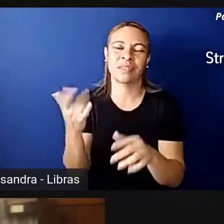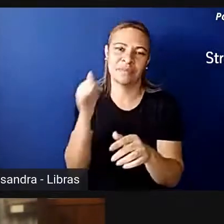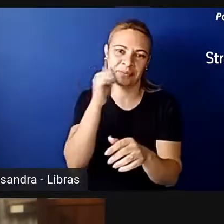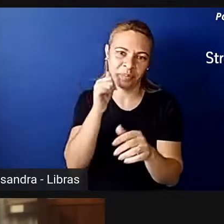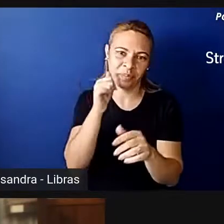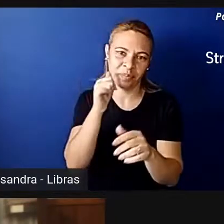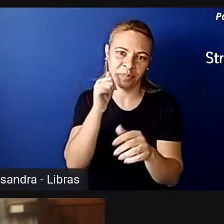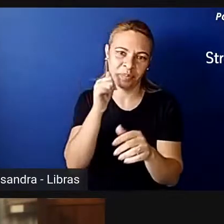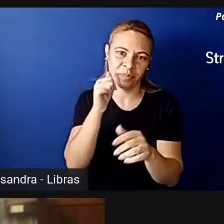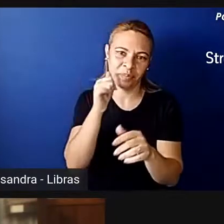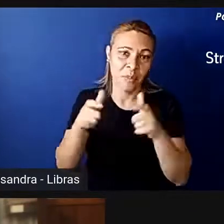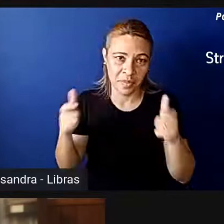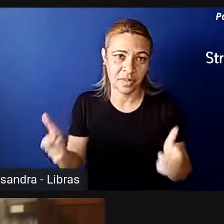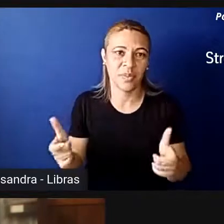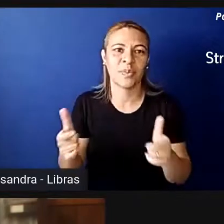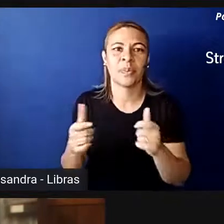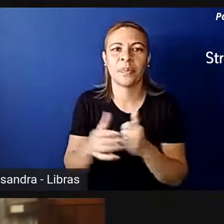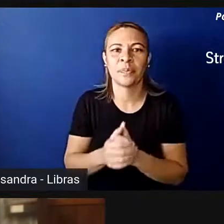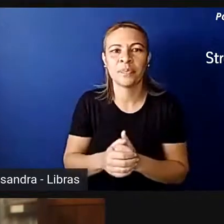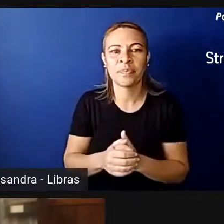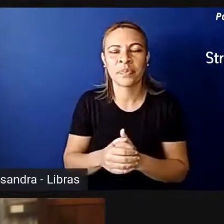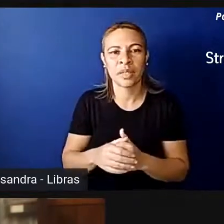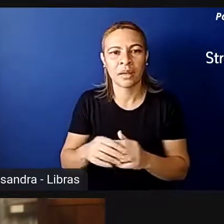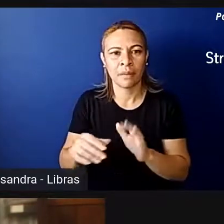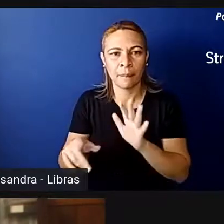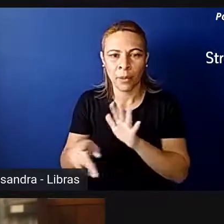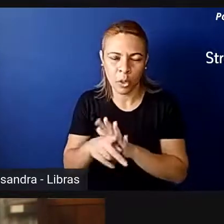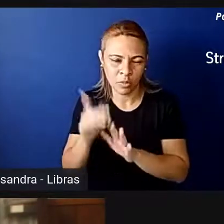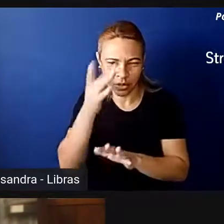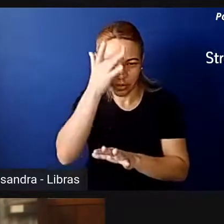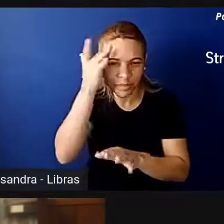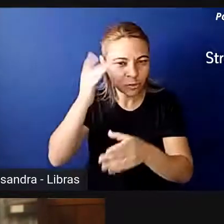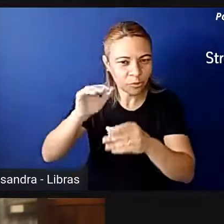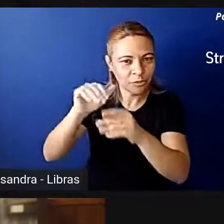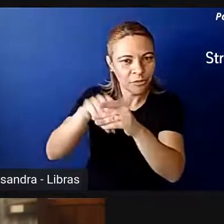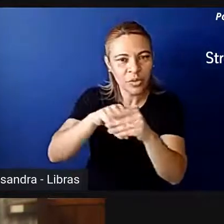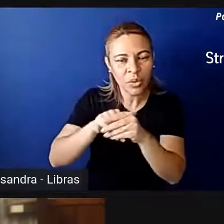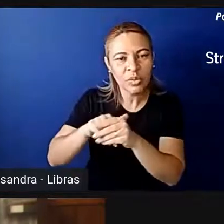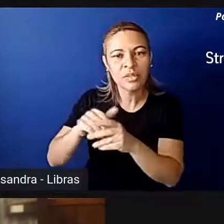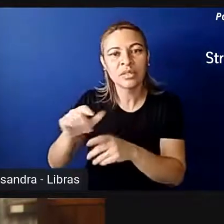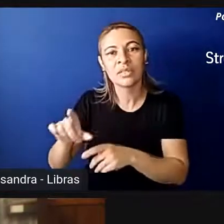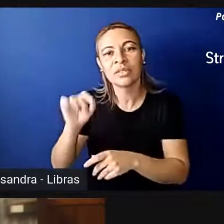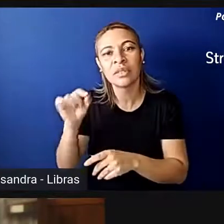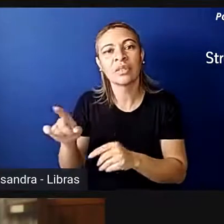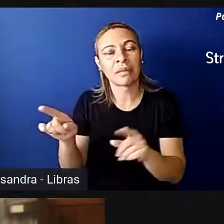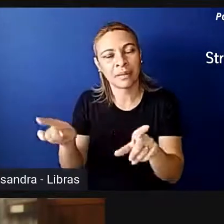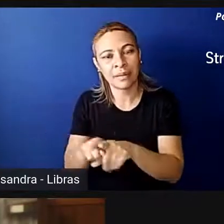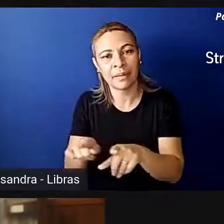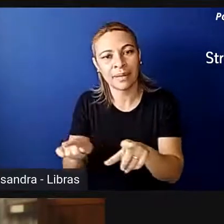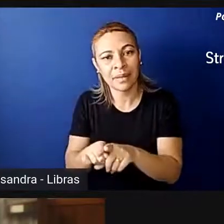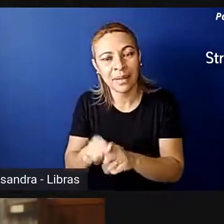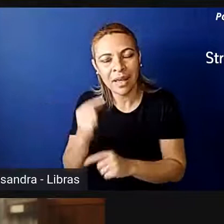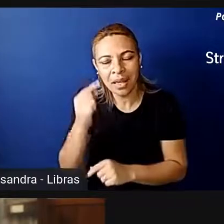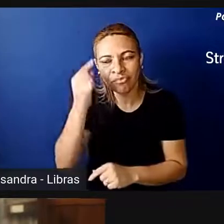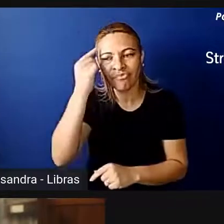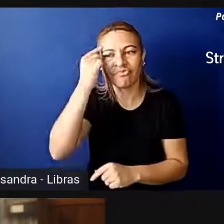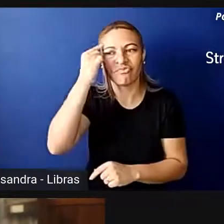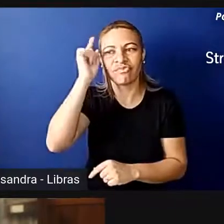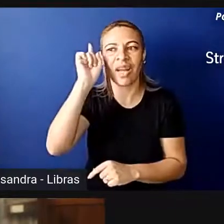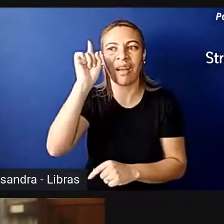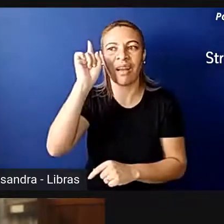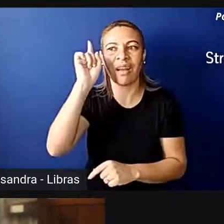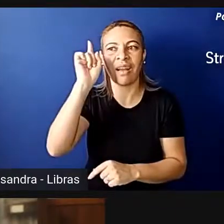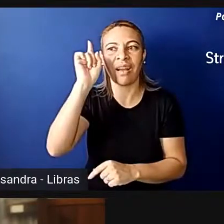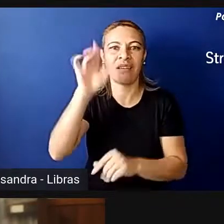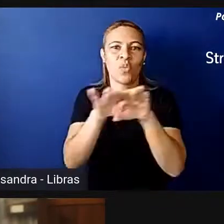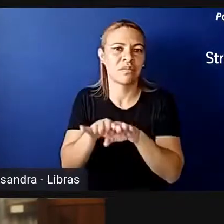indicadas pelos eleitores na hora de votar, como também na ideia de igualdade de gênero, na ideia